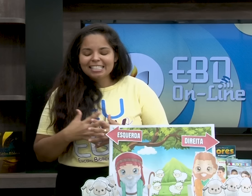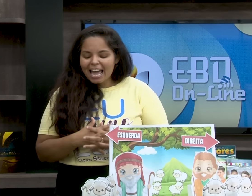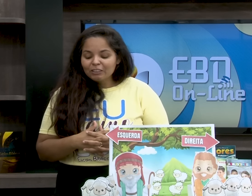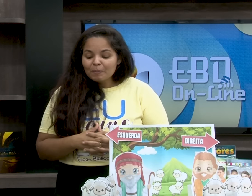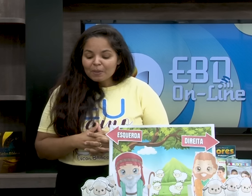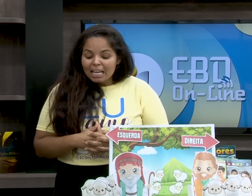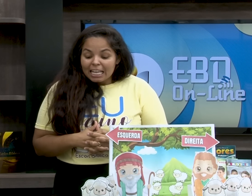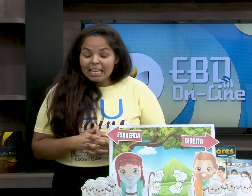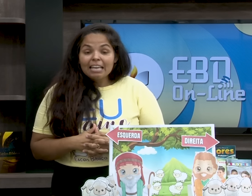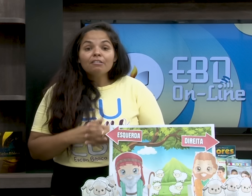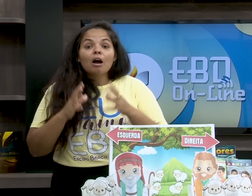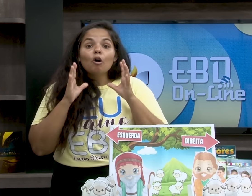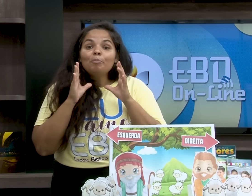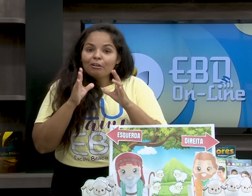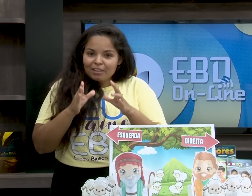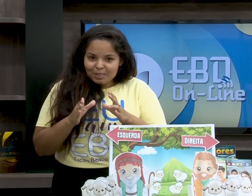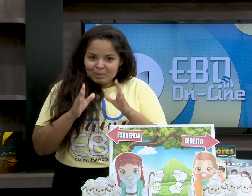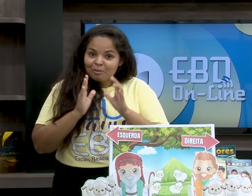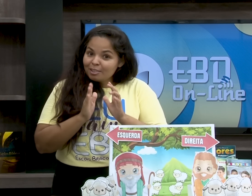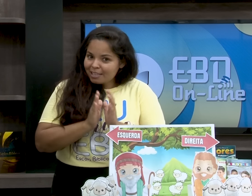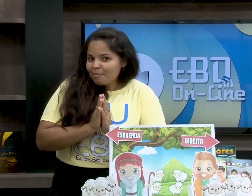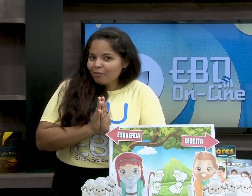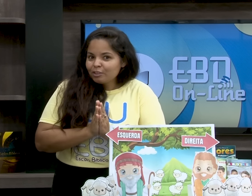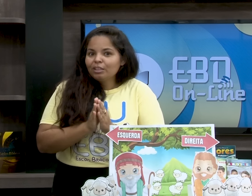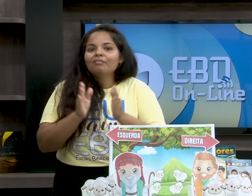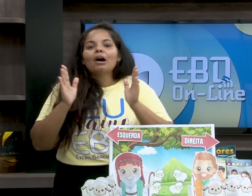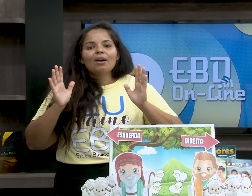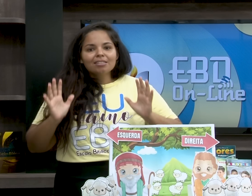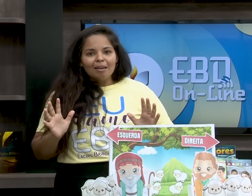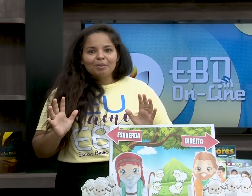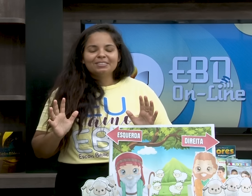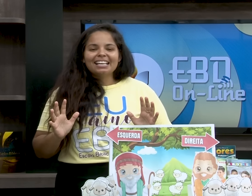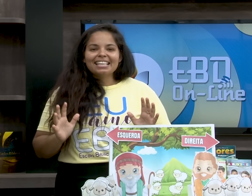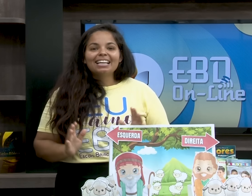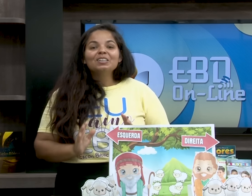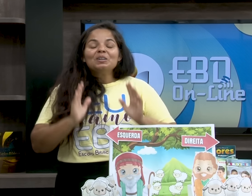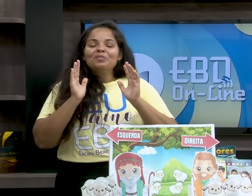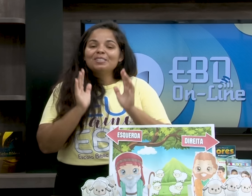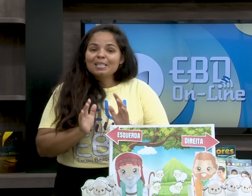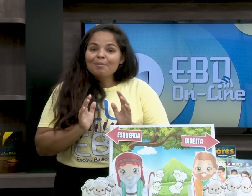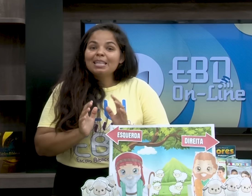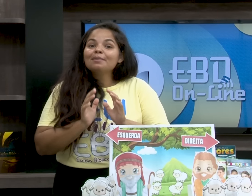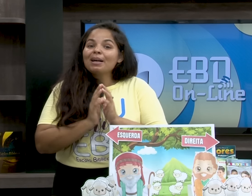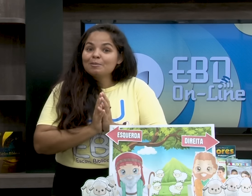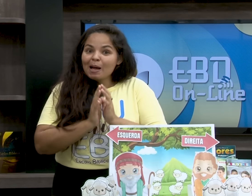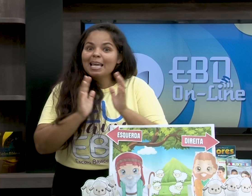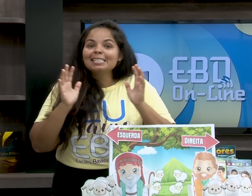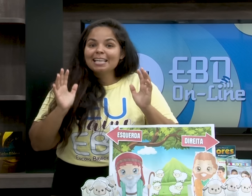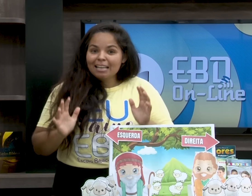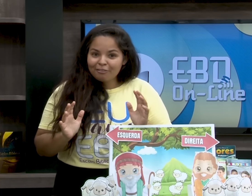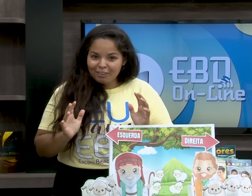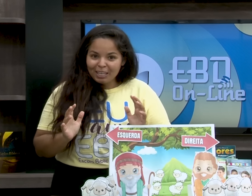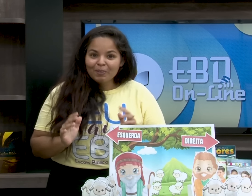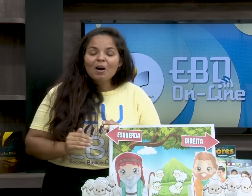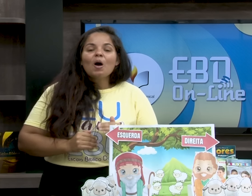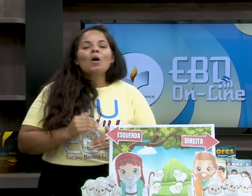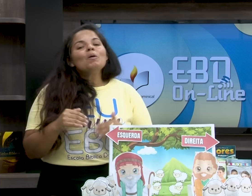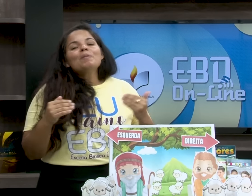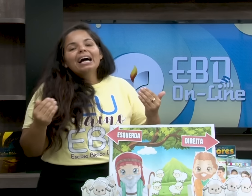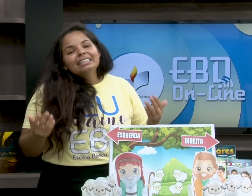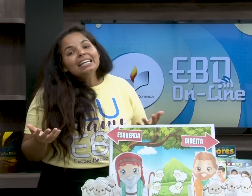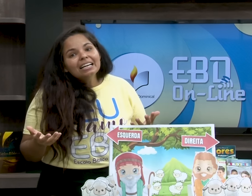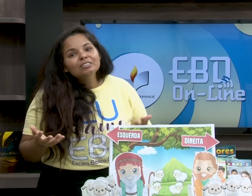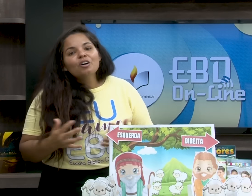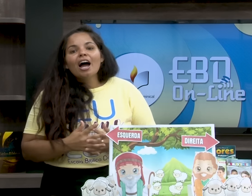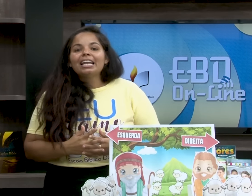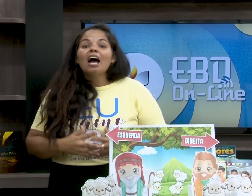vizinhança, tá certo? E o professor, você, professor, deve dar o exemplo, tá certo? Você também tem que participar desse desafio